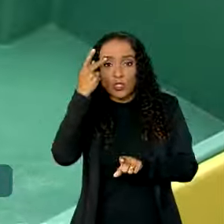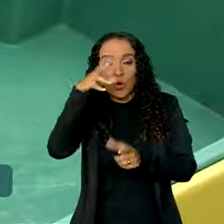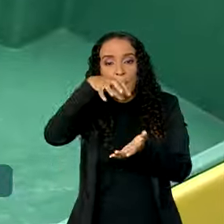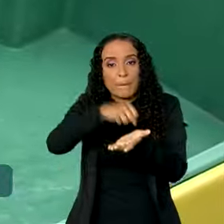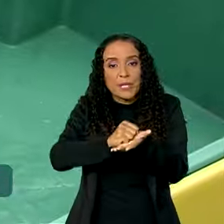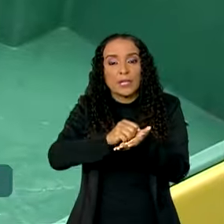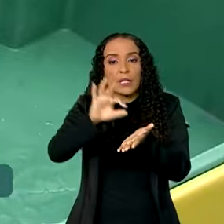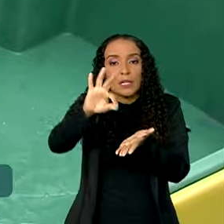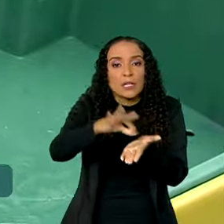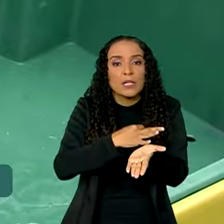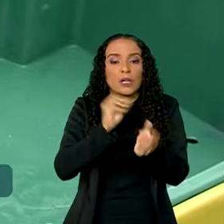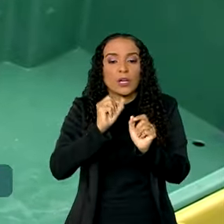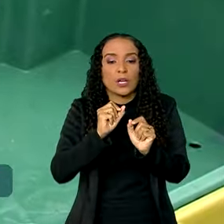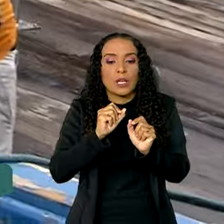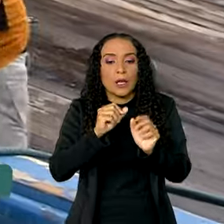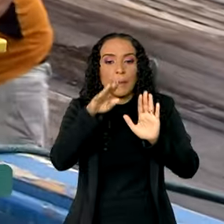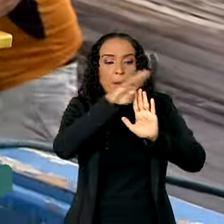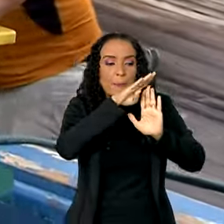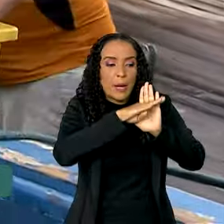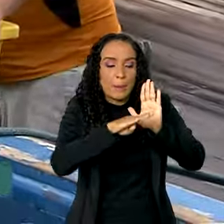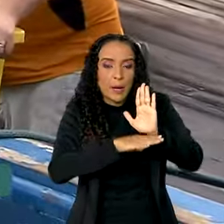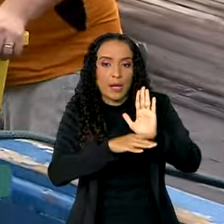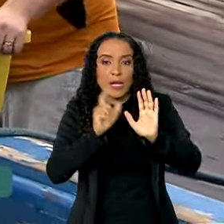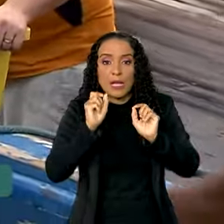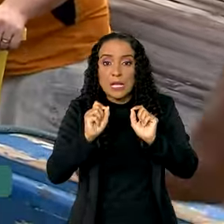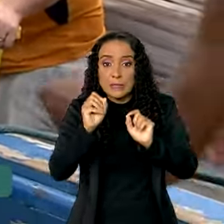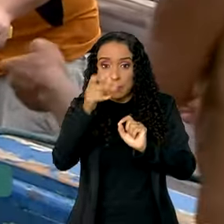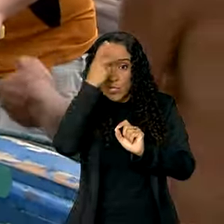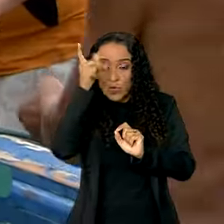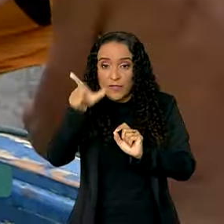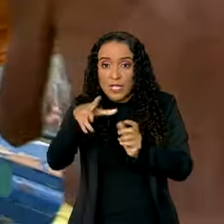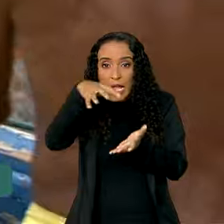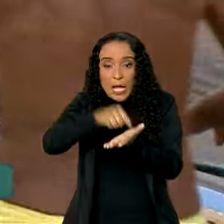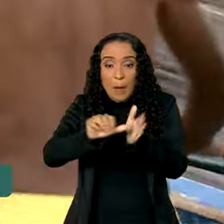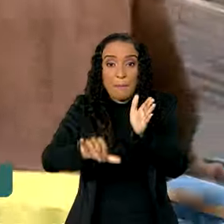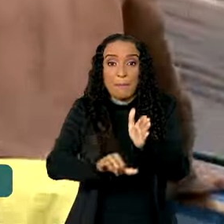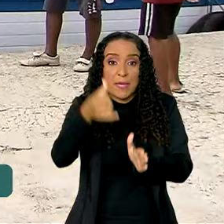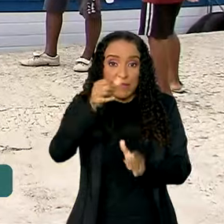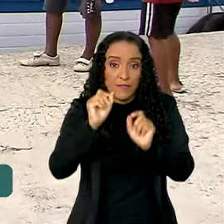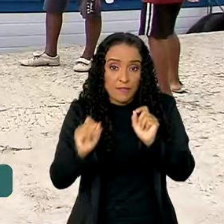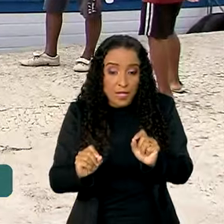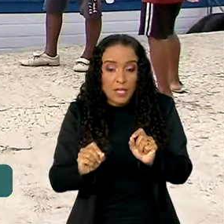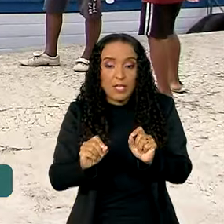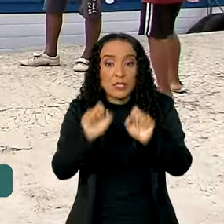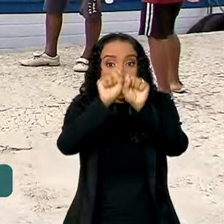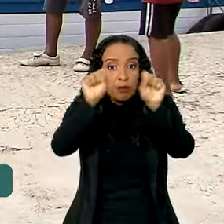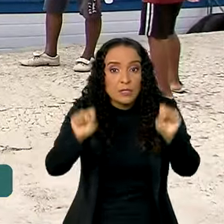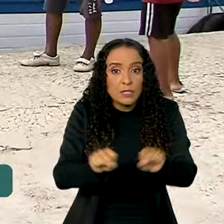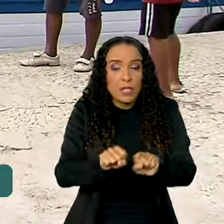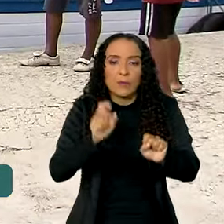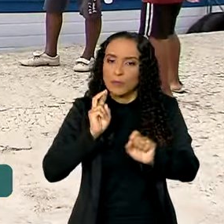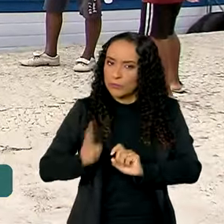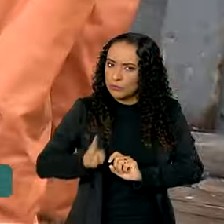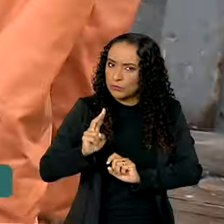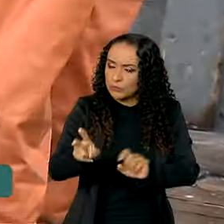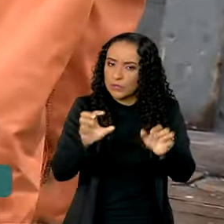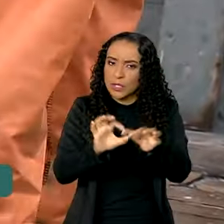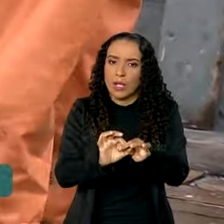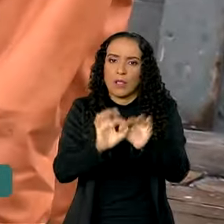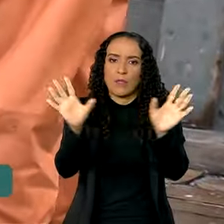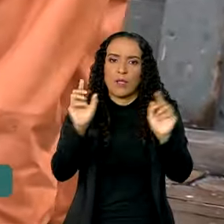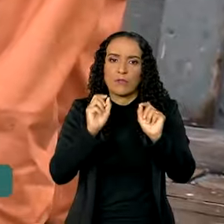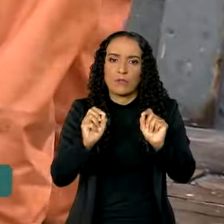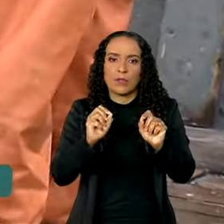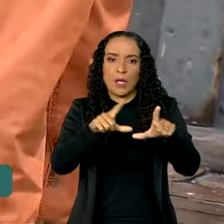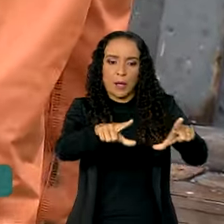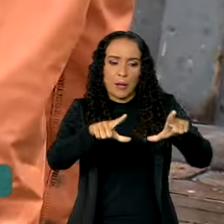registro com o protocolo. Já quem vai fazer o cadastro pela primeira vez, o sistema continuará aberto para